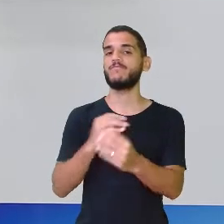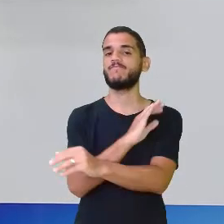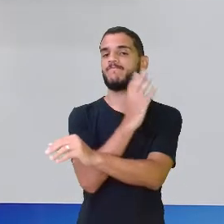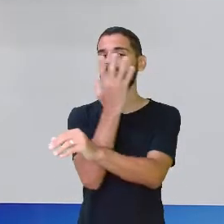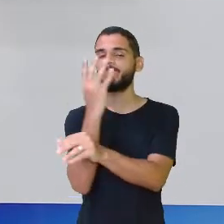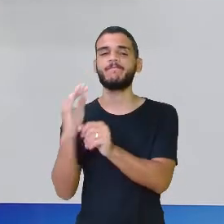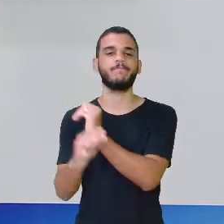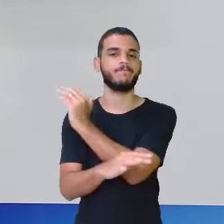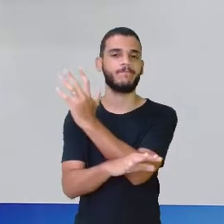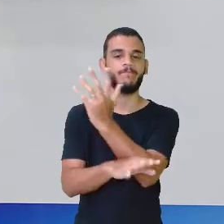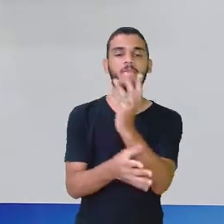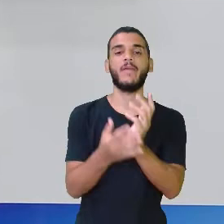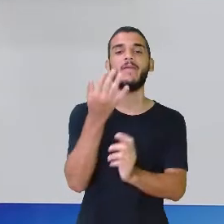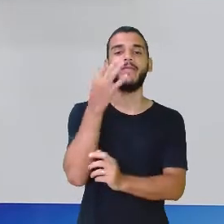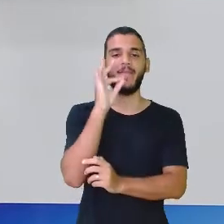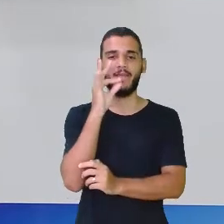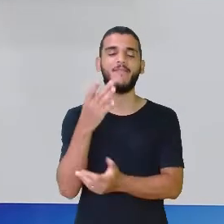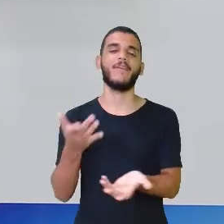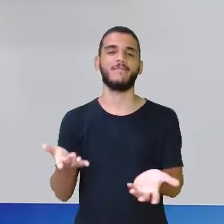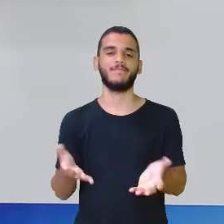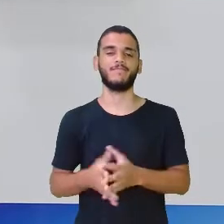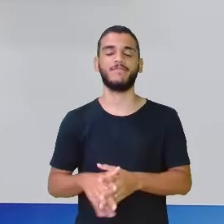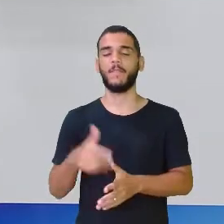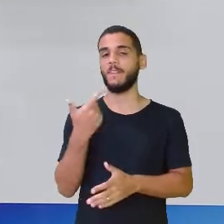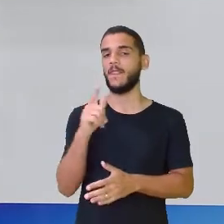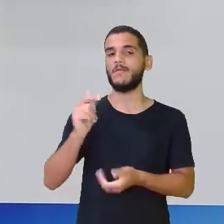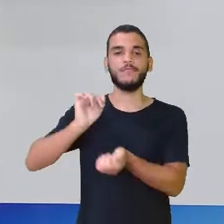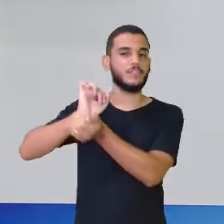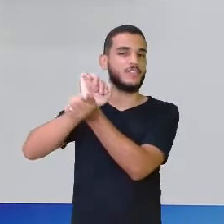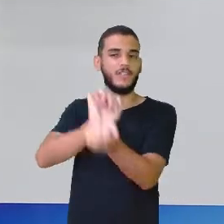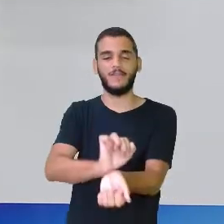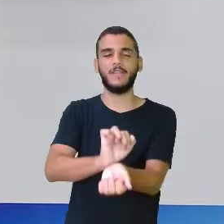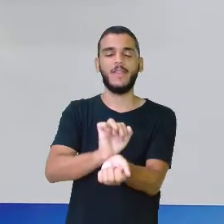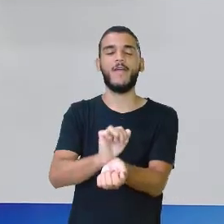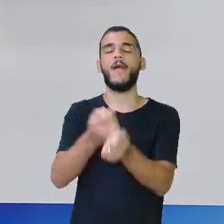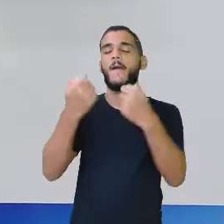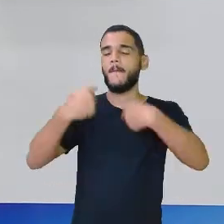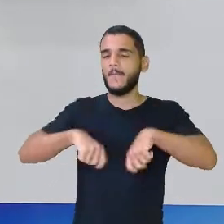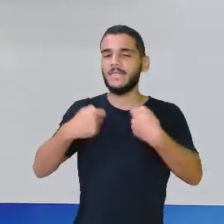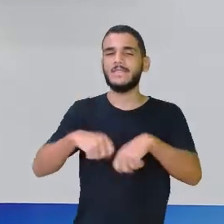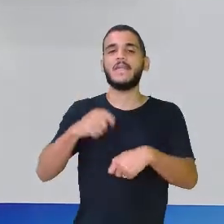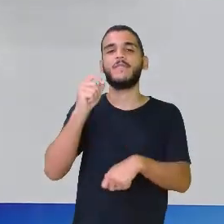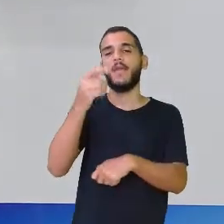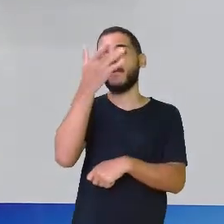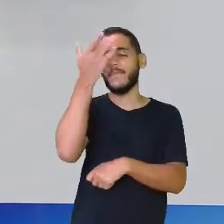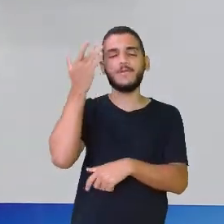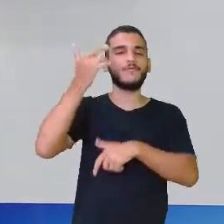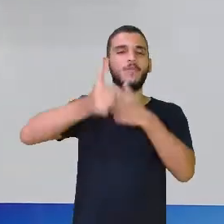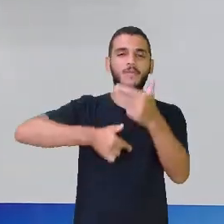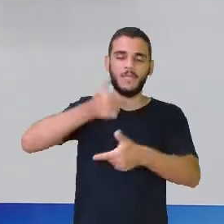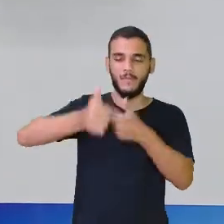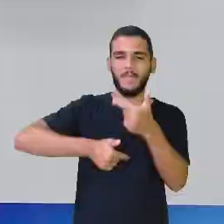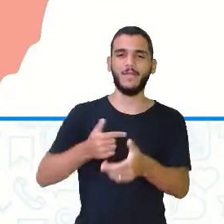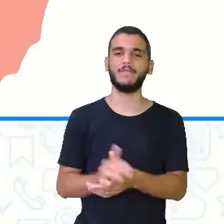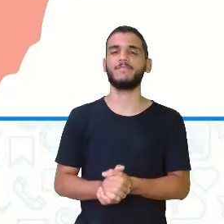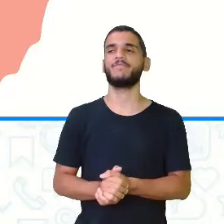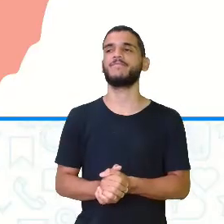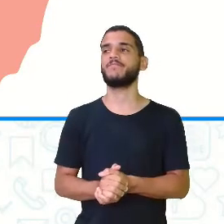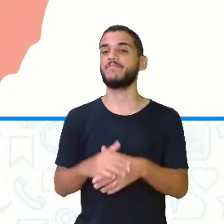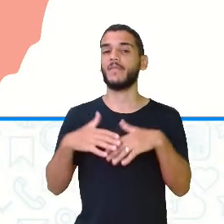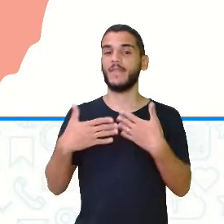de obra para trabalhar, porque não existia mais escravidão e eles queriam e precisavam dessa mão de obra, está certo? E, olha,